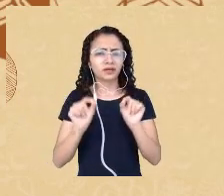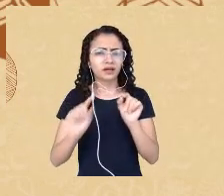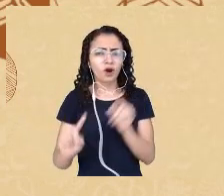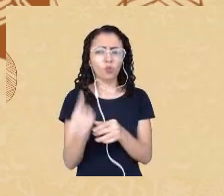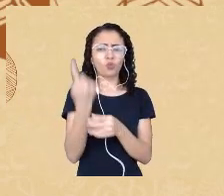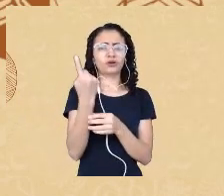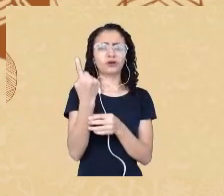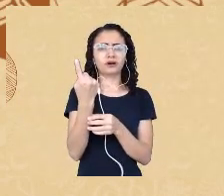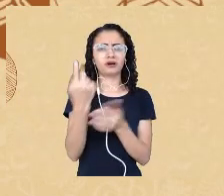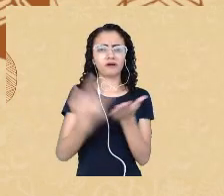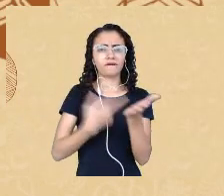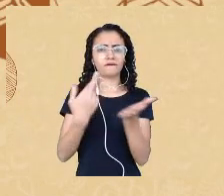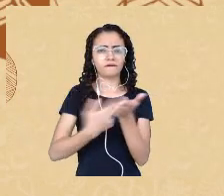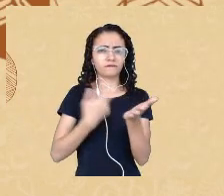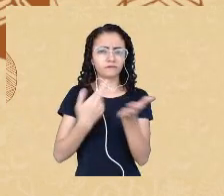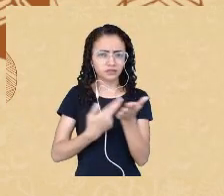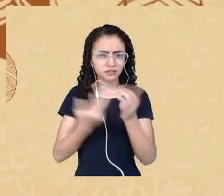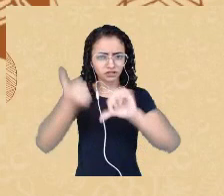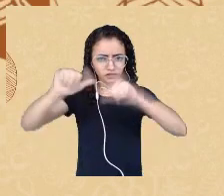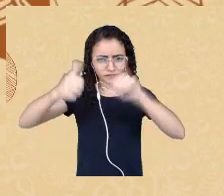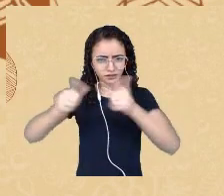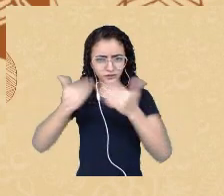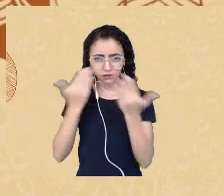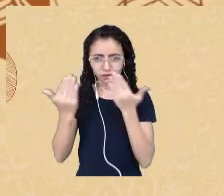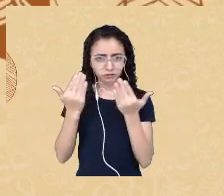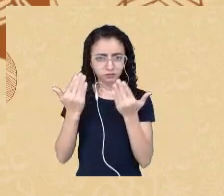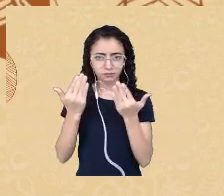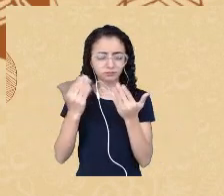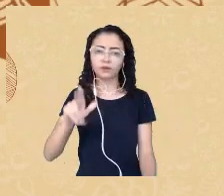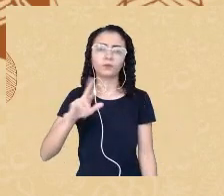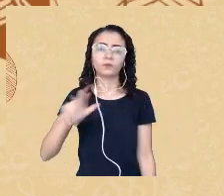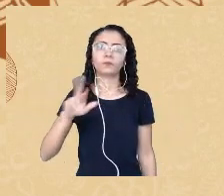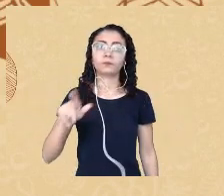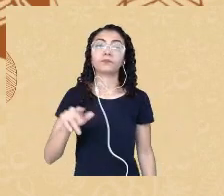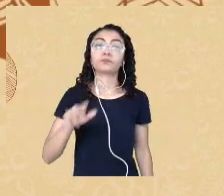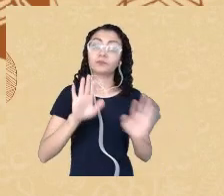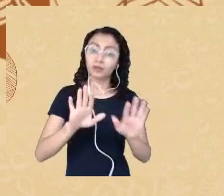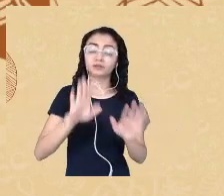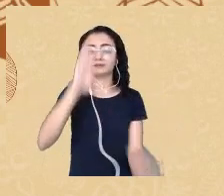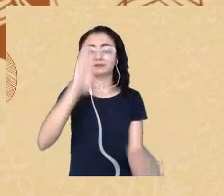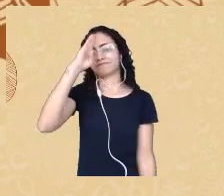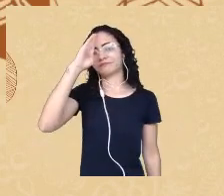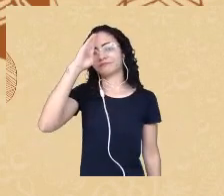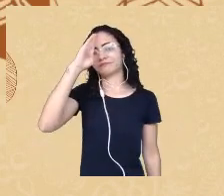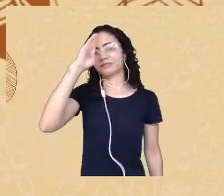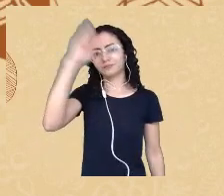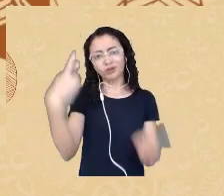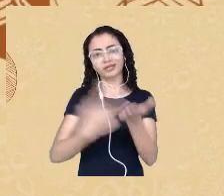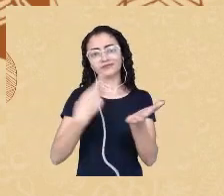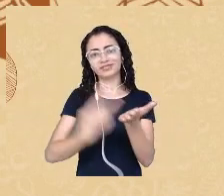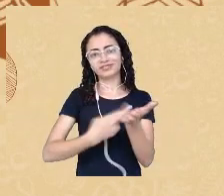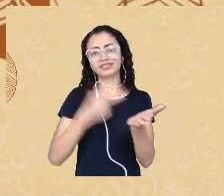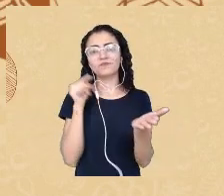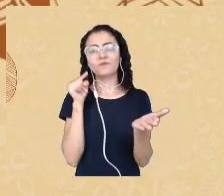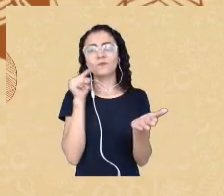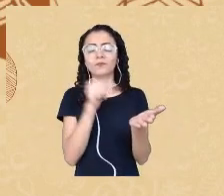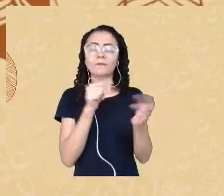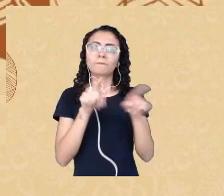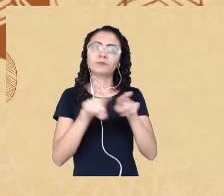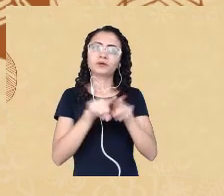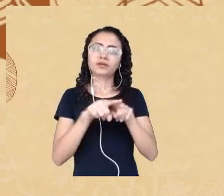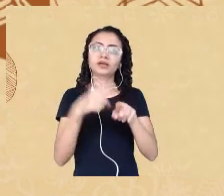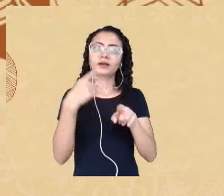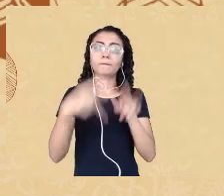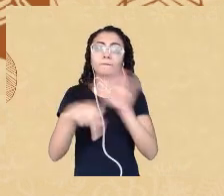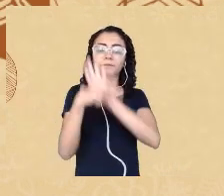em avaliação psicológica no Brasil? Não, mas ela é uma das principais, principalmente porque ela é a revista do Instituto Brasileiro de